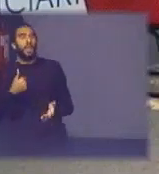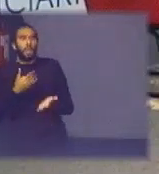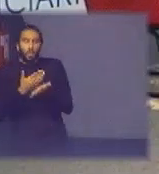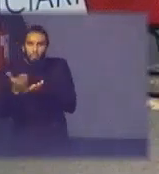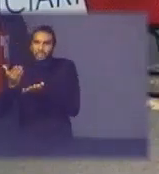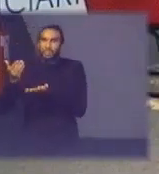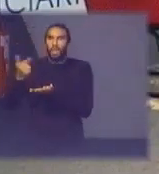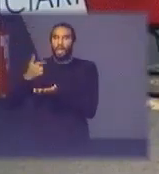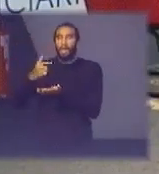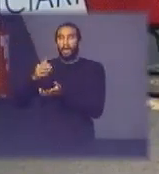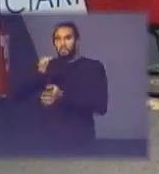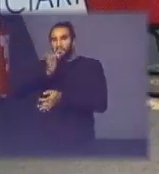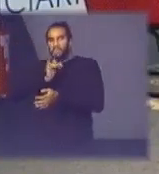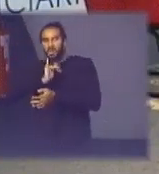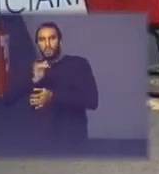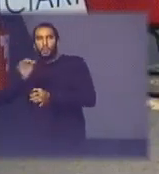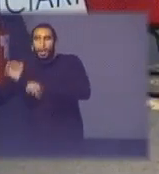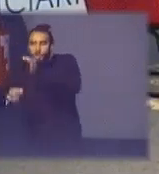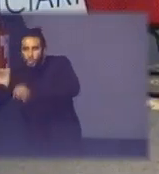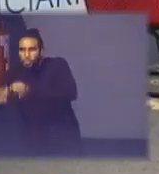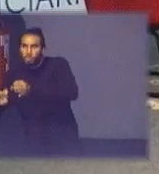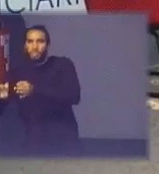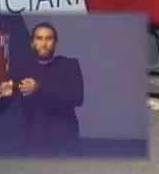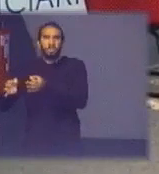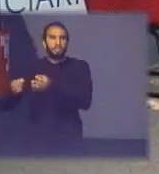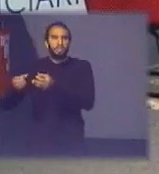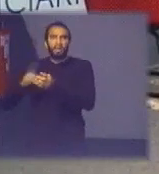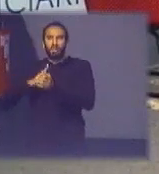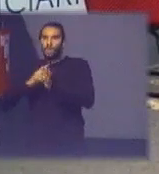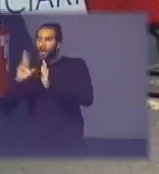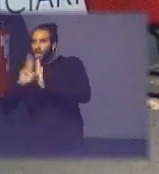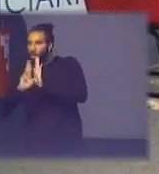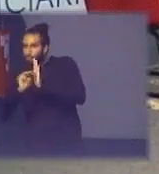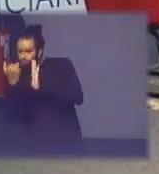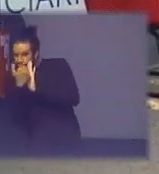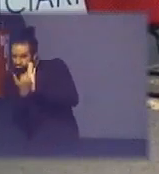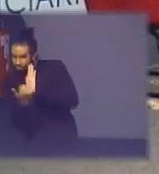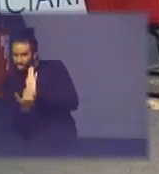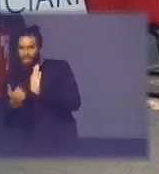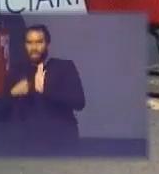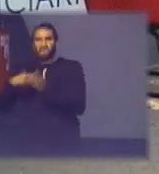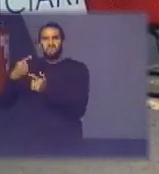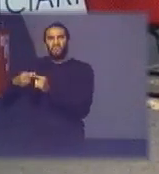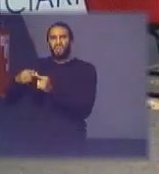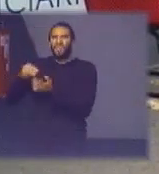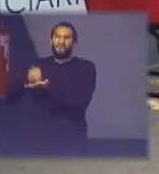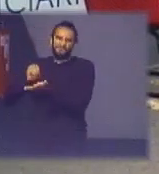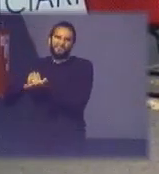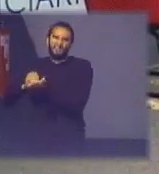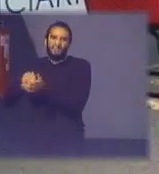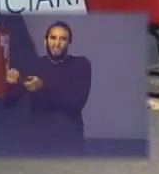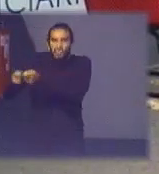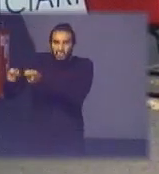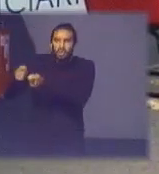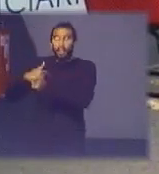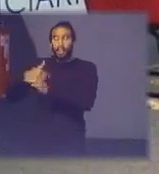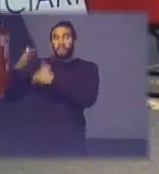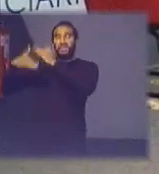com a justiça para a gente passar a questão de regulamentação que a gente é tão carente de regulamentação e a gente pode avançar